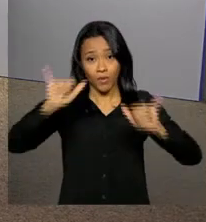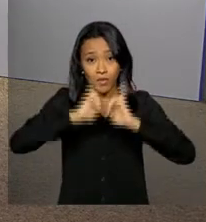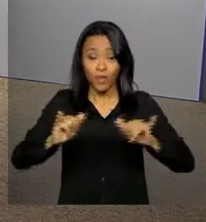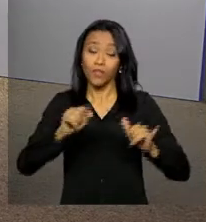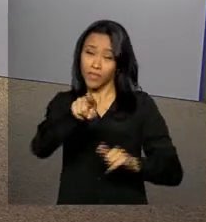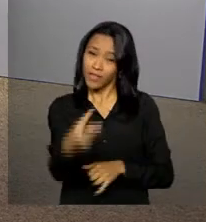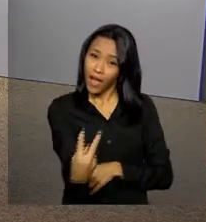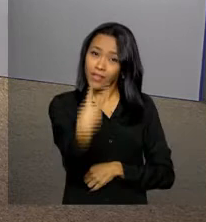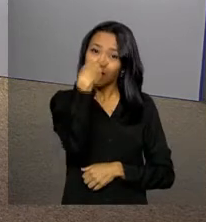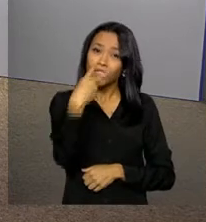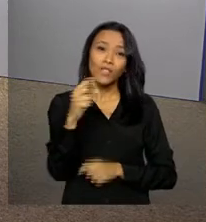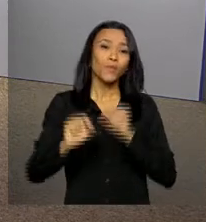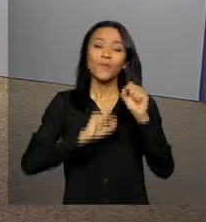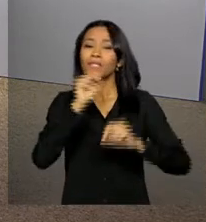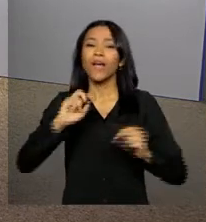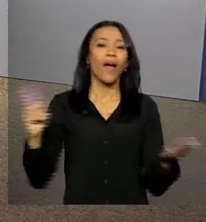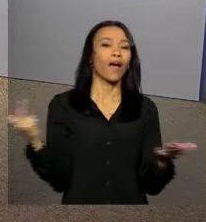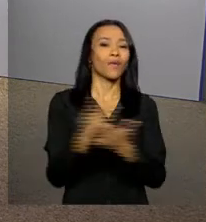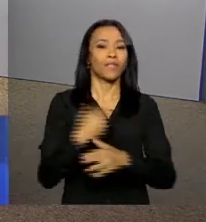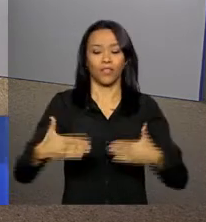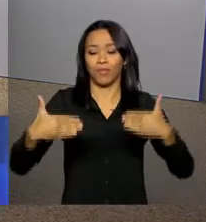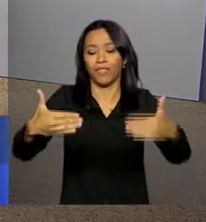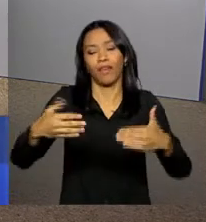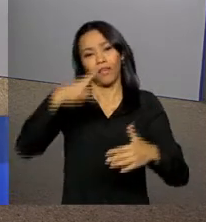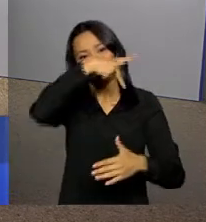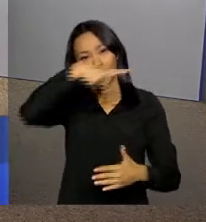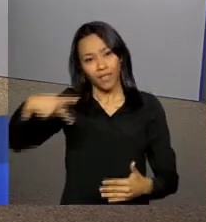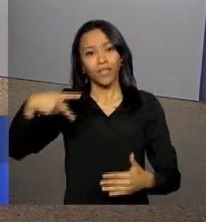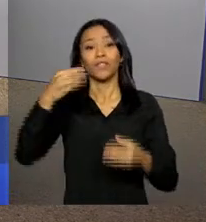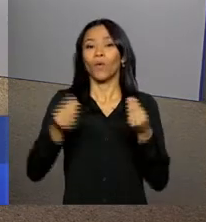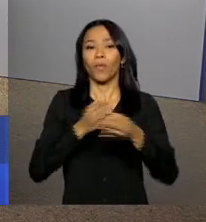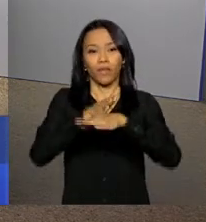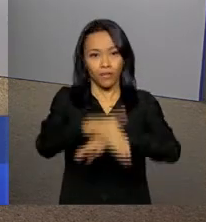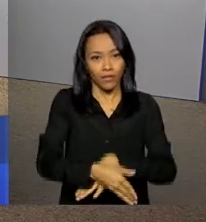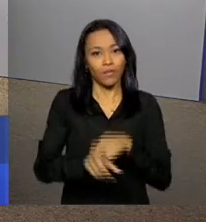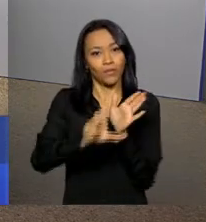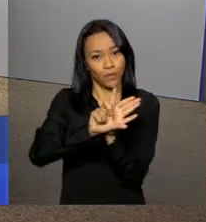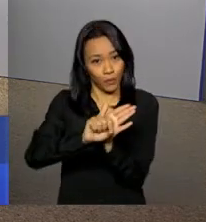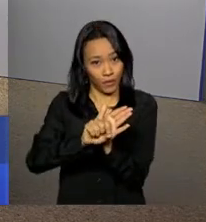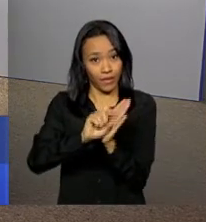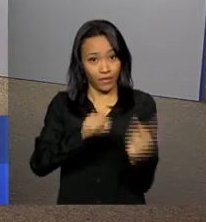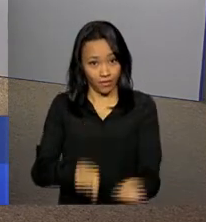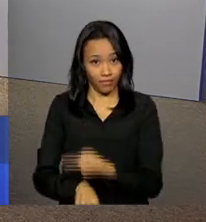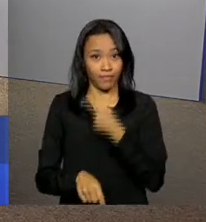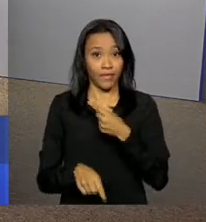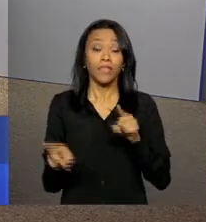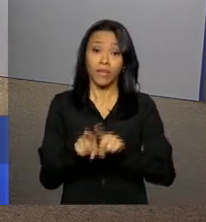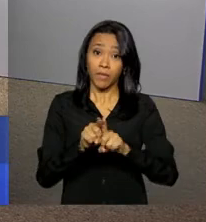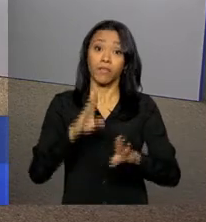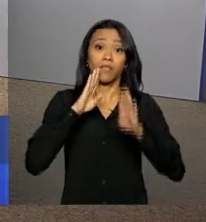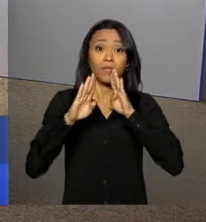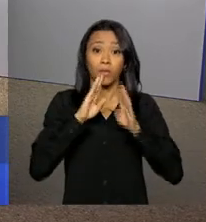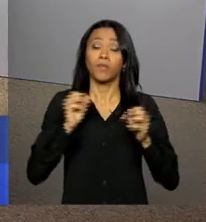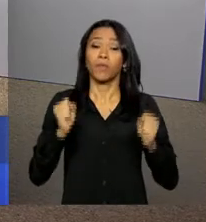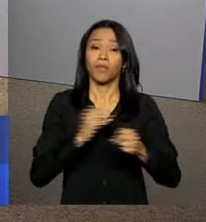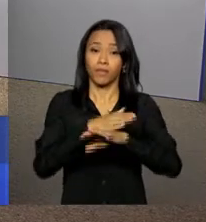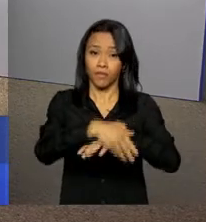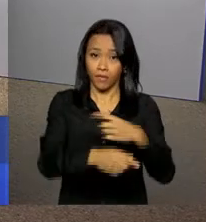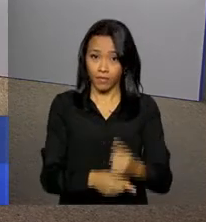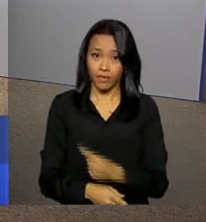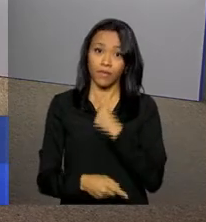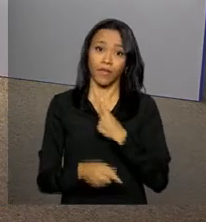Acompanhe as novidades do Executivo Federal também nas nossas redes sociais, twitter.com.br, facebook.com.br,